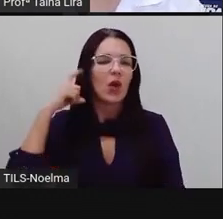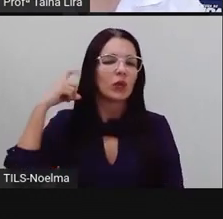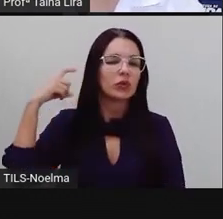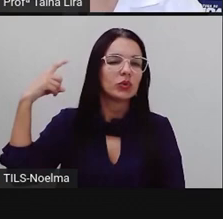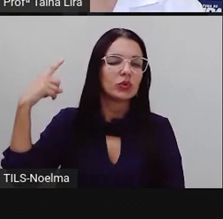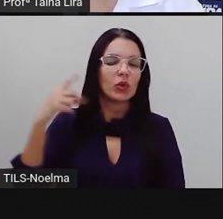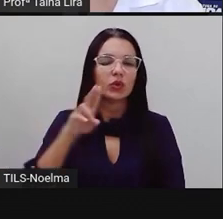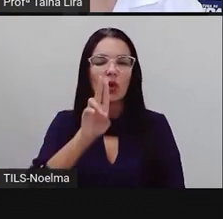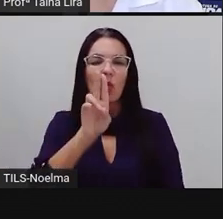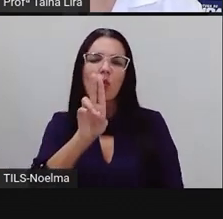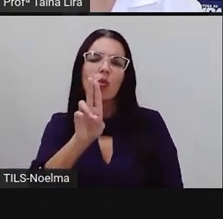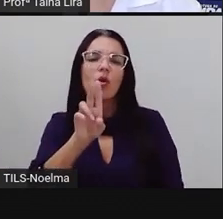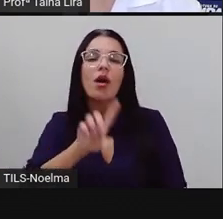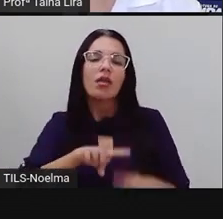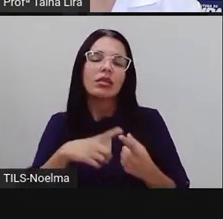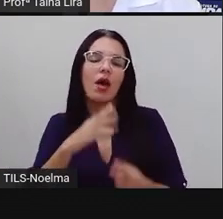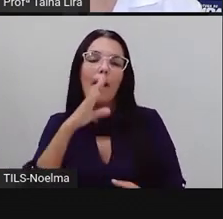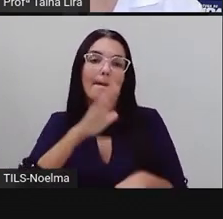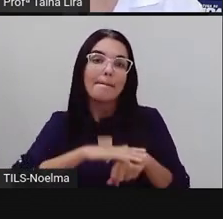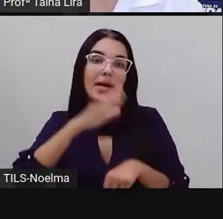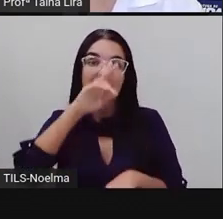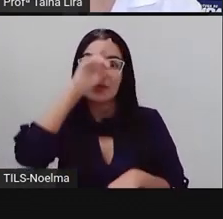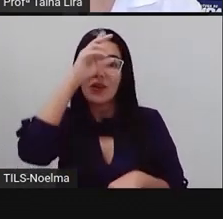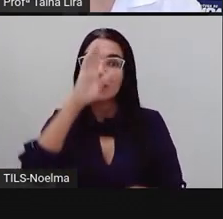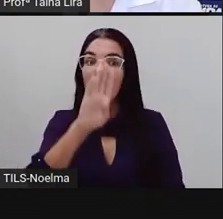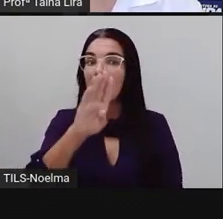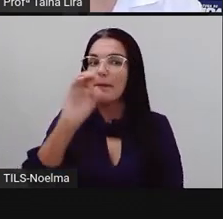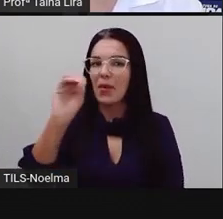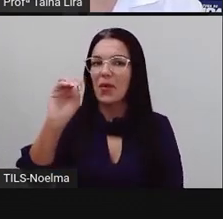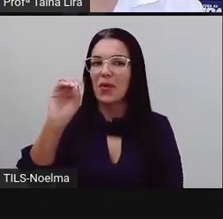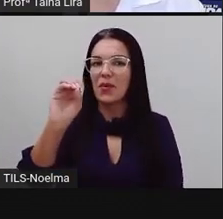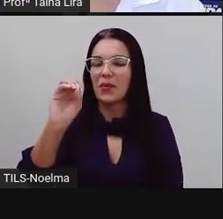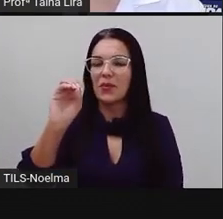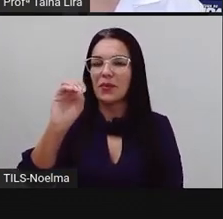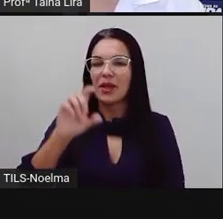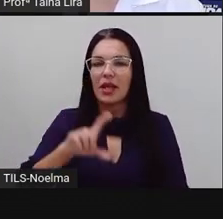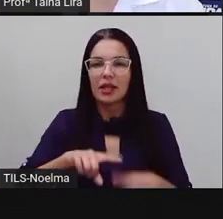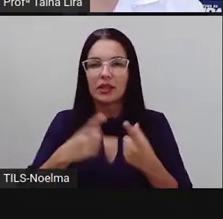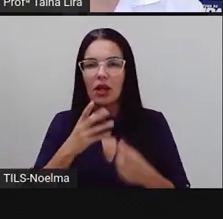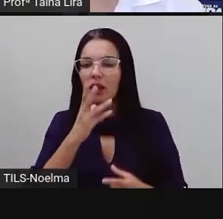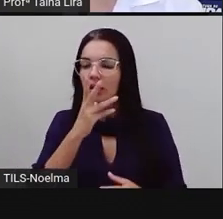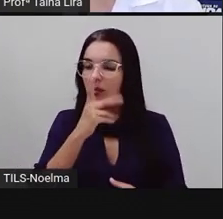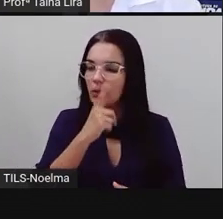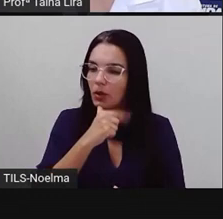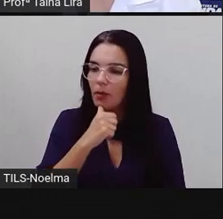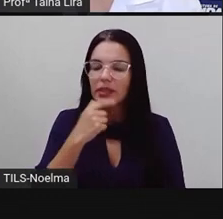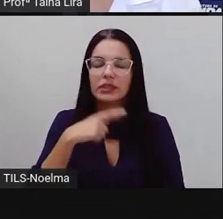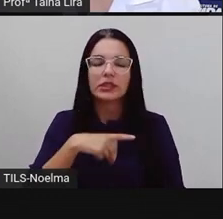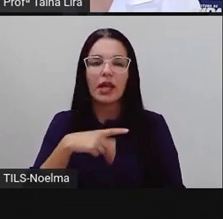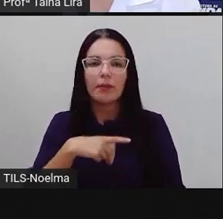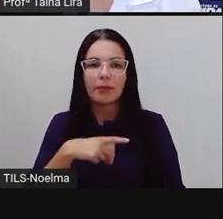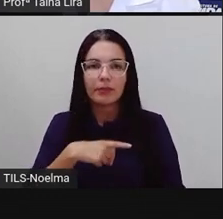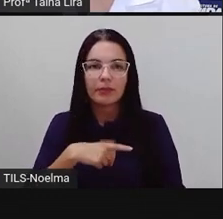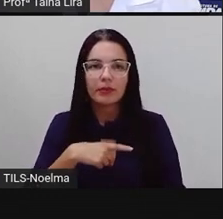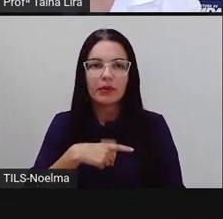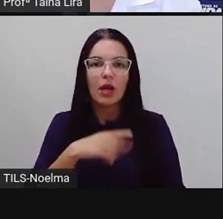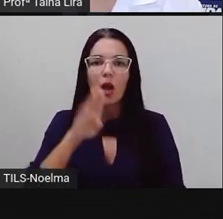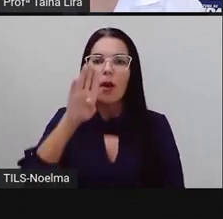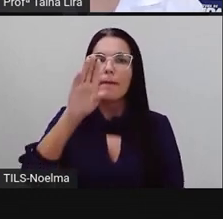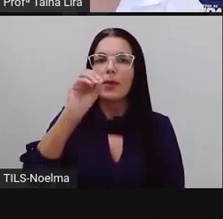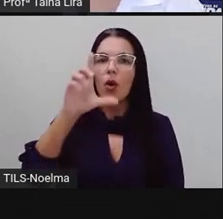sílaba fraca, ó. Qual é a sílaba mais forte? Bolo. Qual eu demorei mais tempo falando, ó? Bolo.